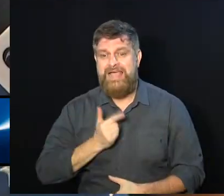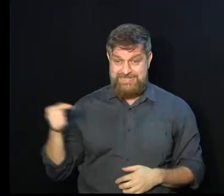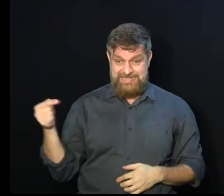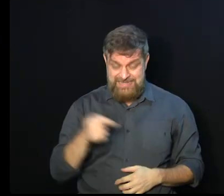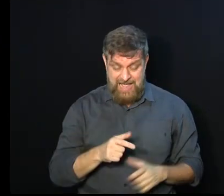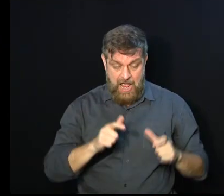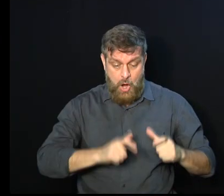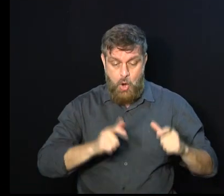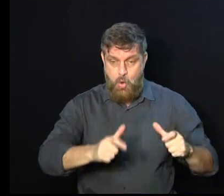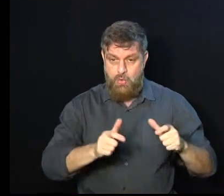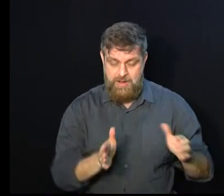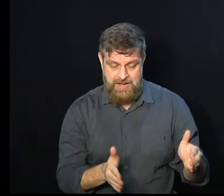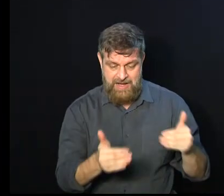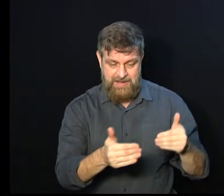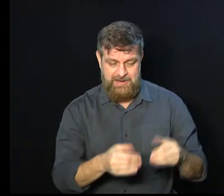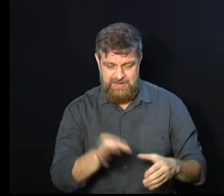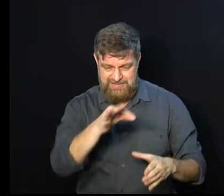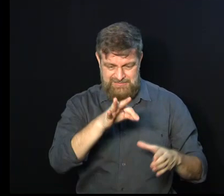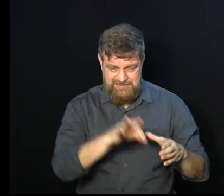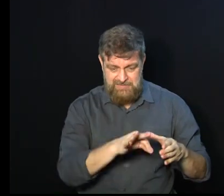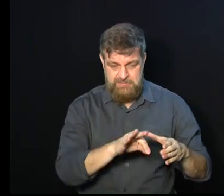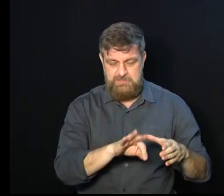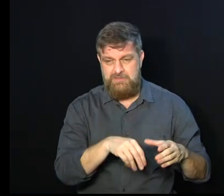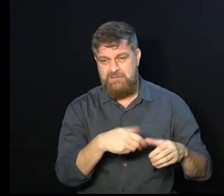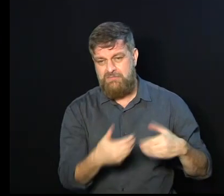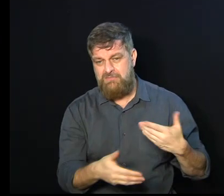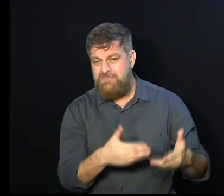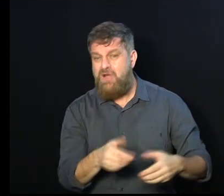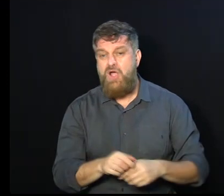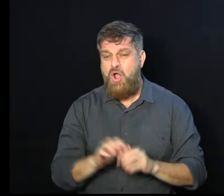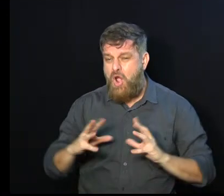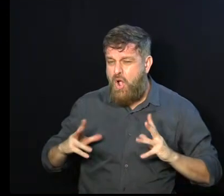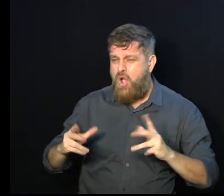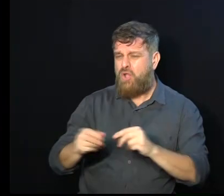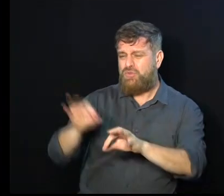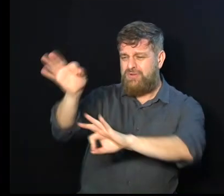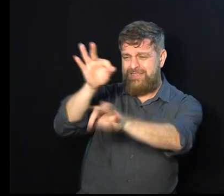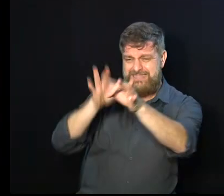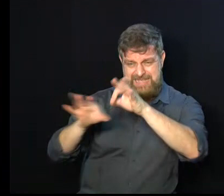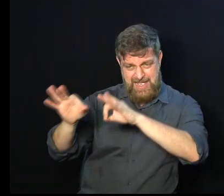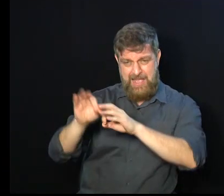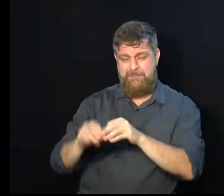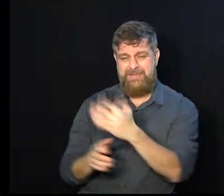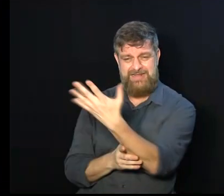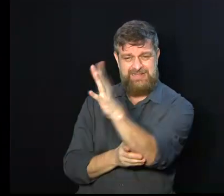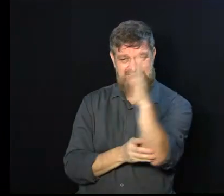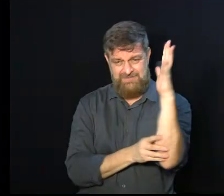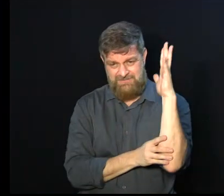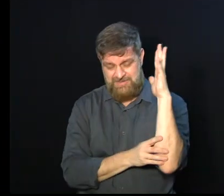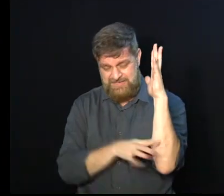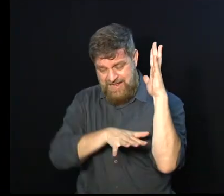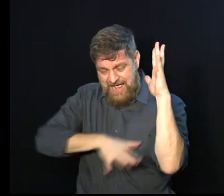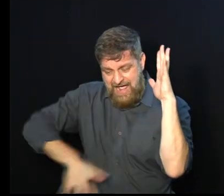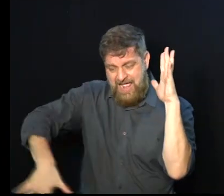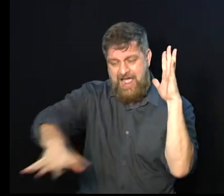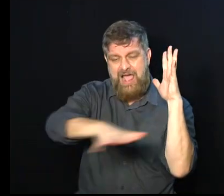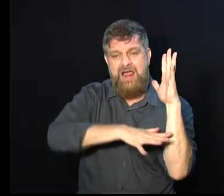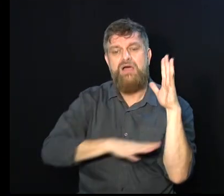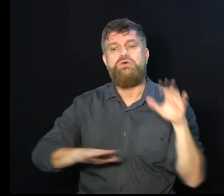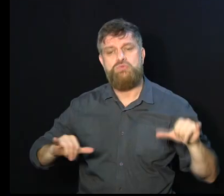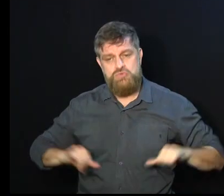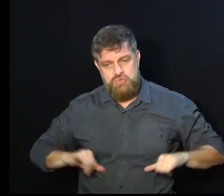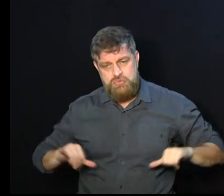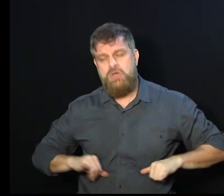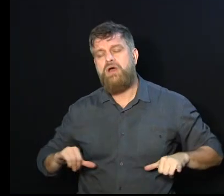do país. Se a criação sofreu, todas aquelas abelhas ou aquela biodiversidade que está naquele ambiente também